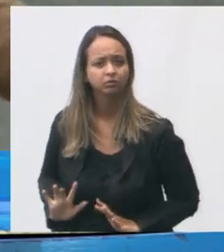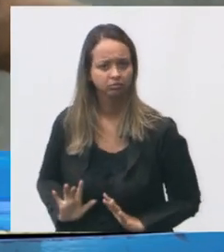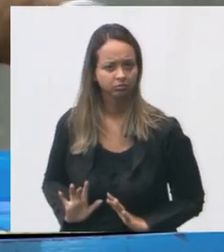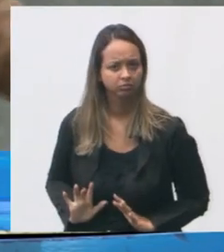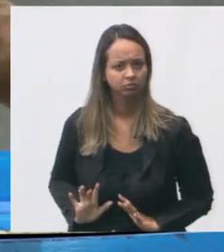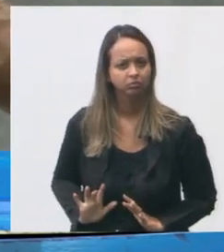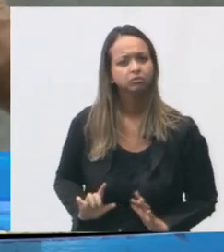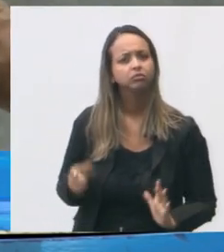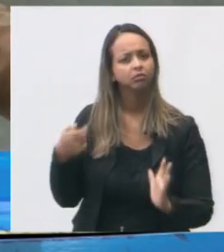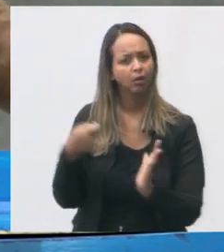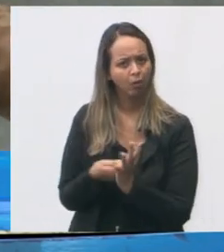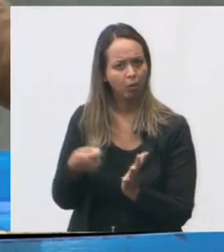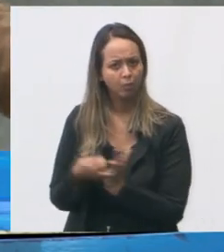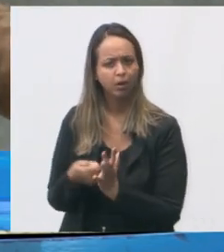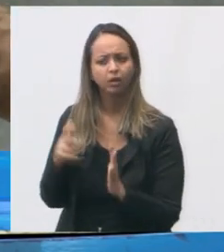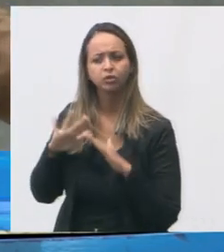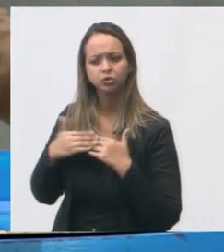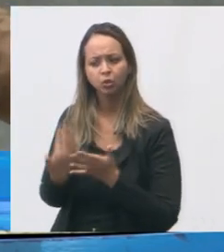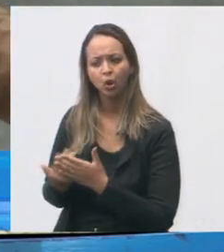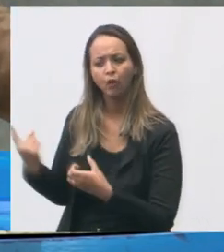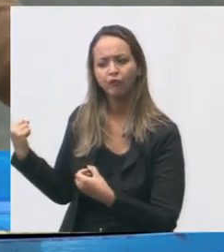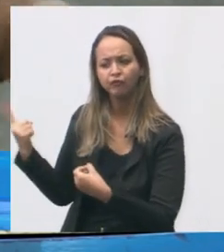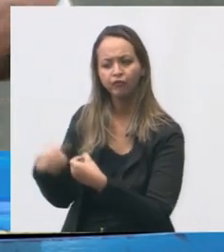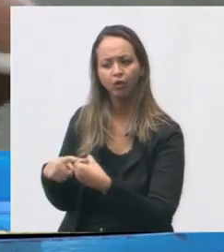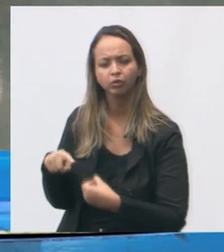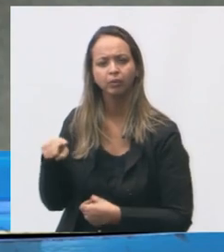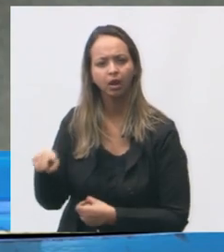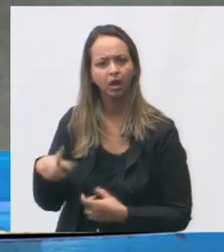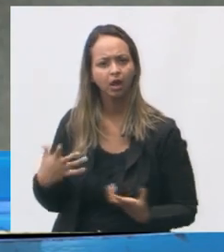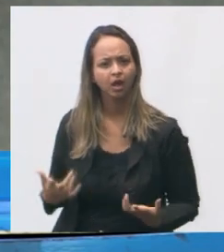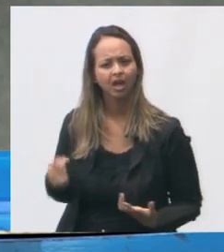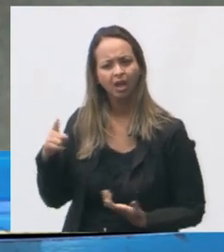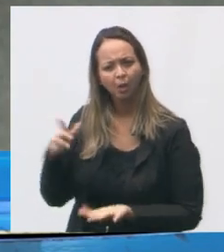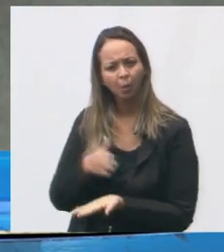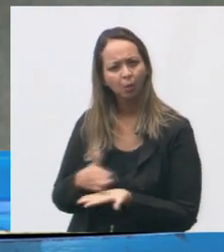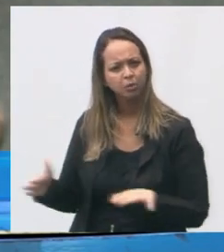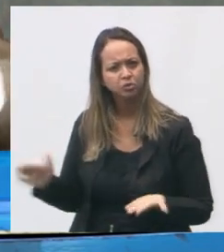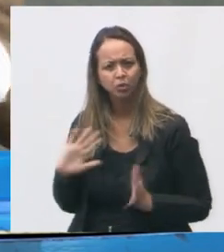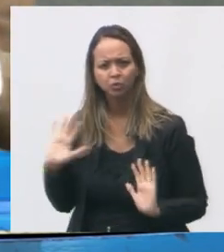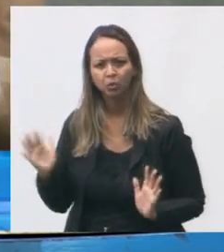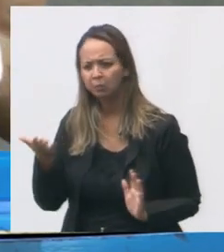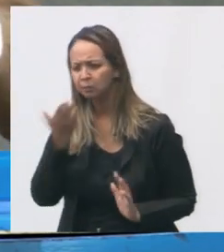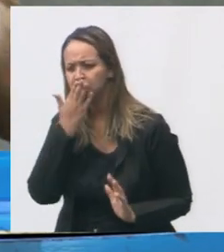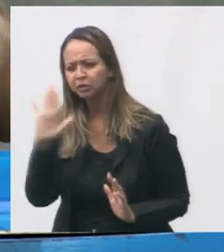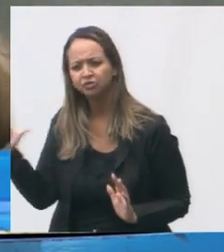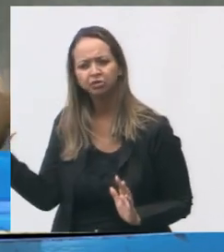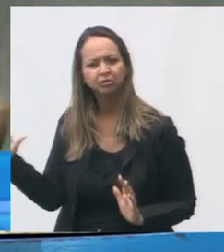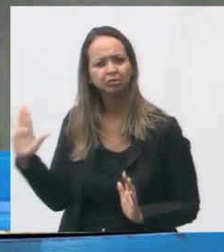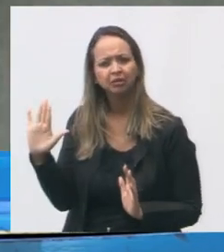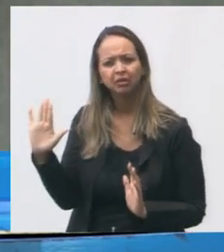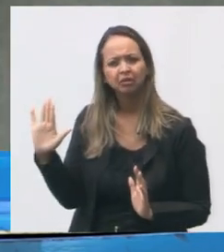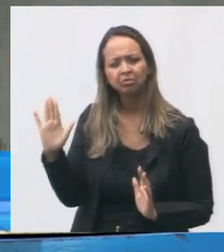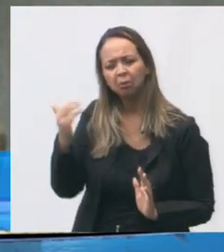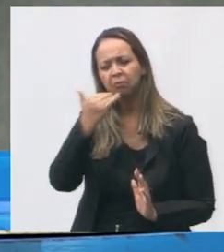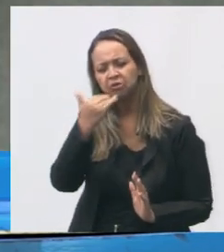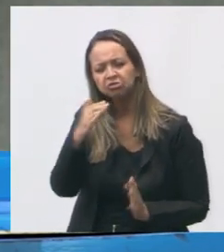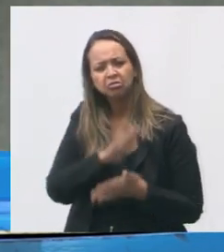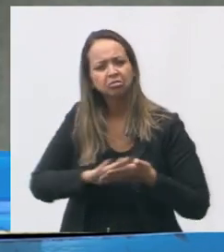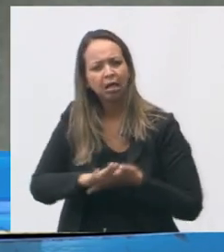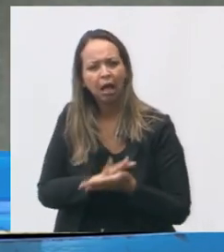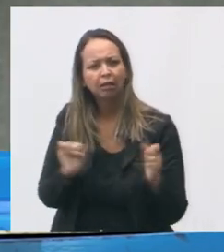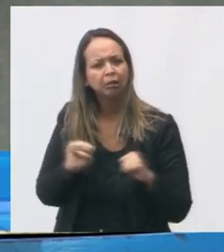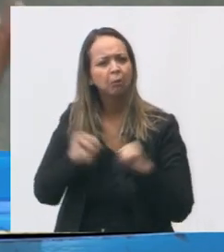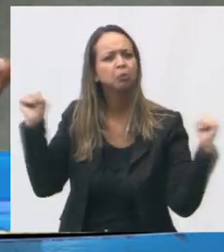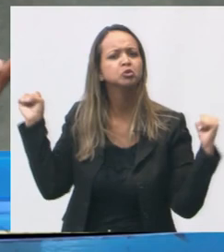cobrado é a volta da escola para o bairro, que é onde ela começou. Eu não estou aqui pedindo nada impossível. Eu não estou aqui